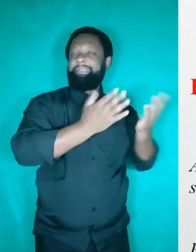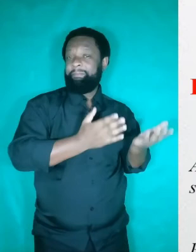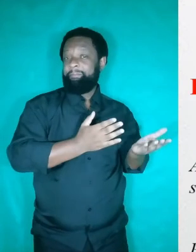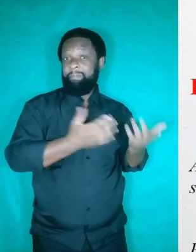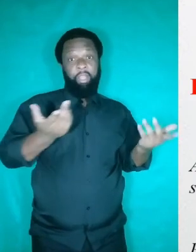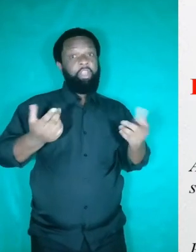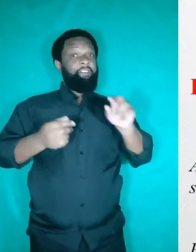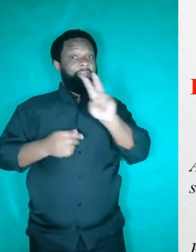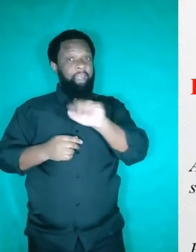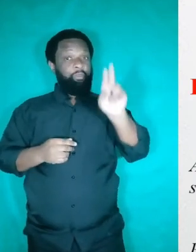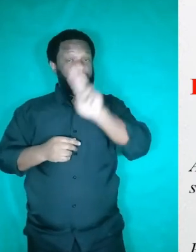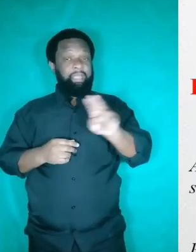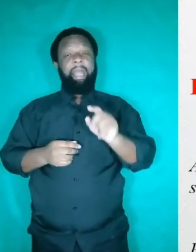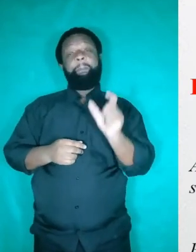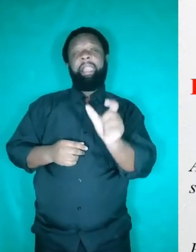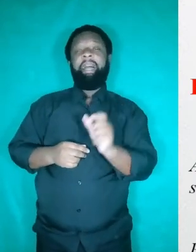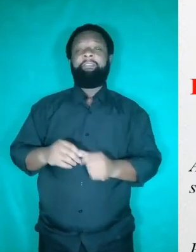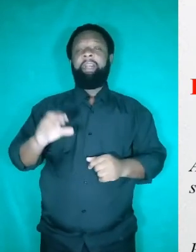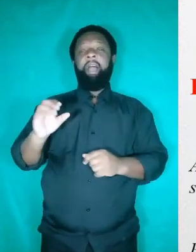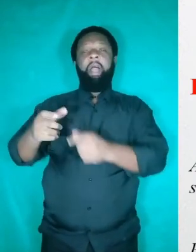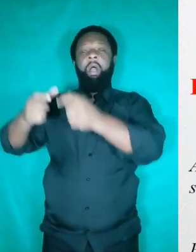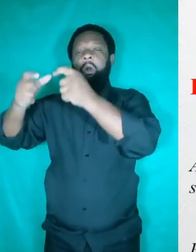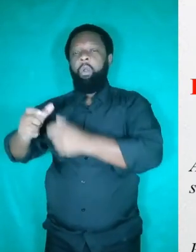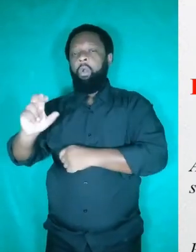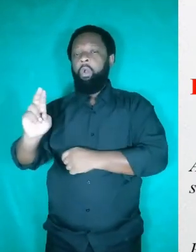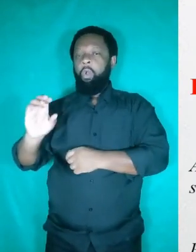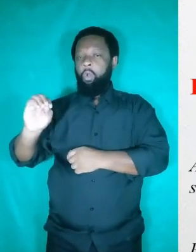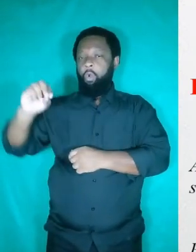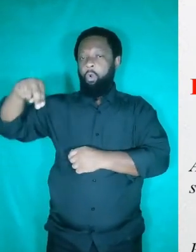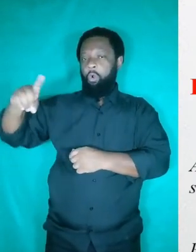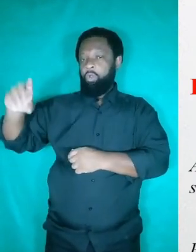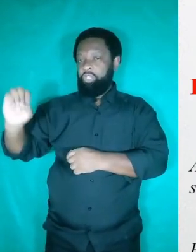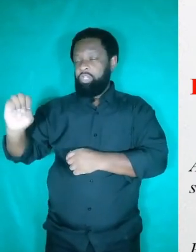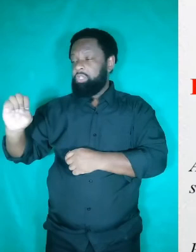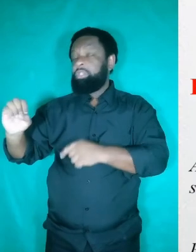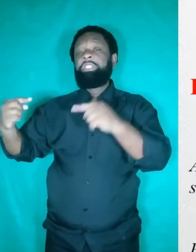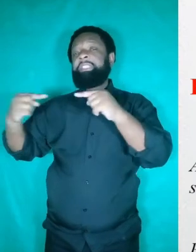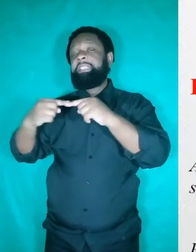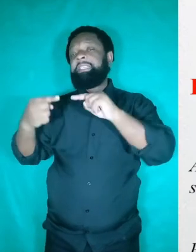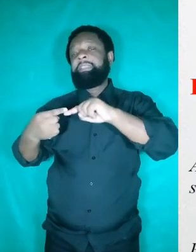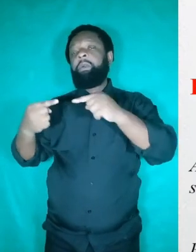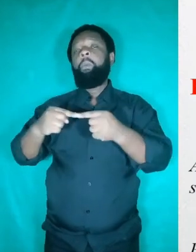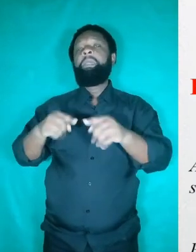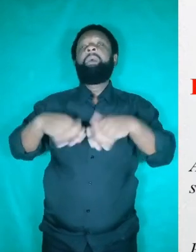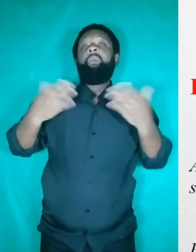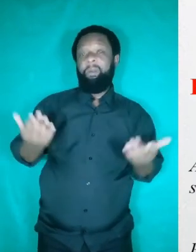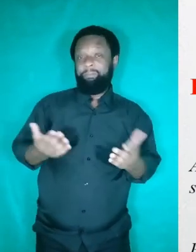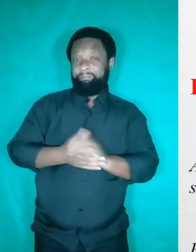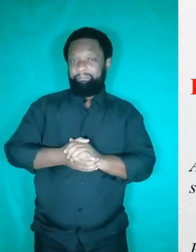verifique qual a palavra que ele está retomando, qual a informação a que ele está se referindo, e se é um lugar.